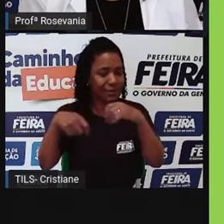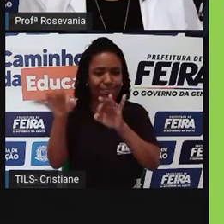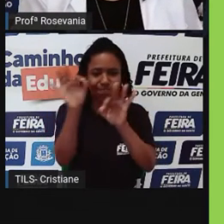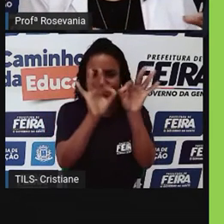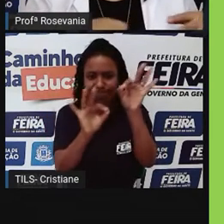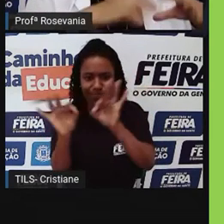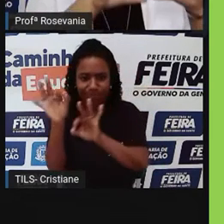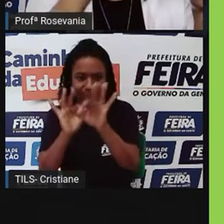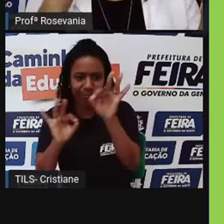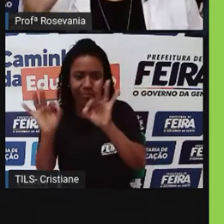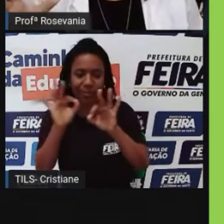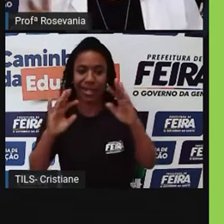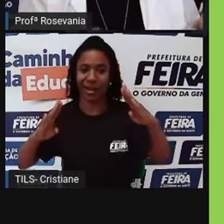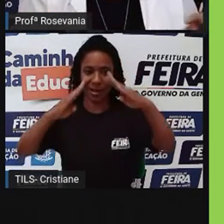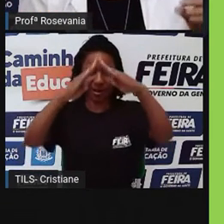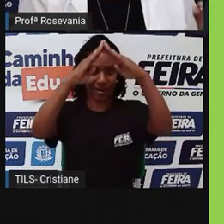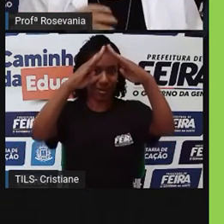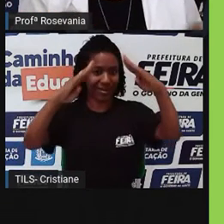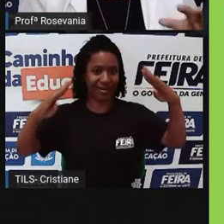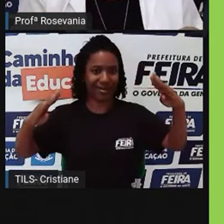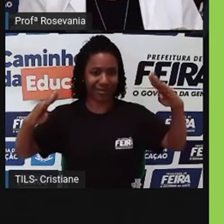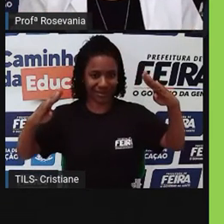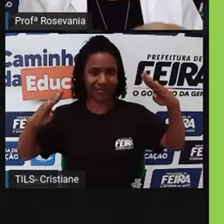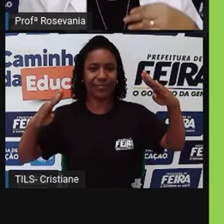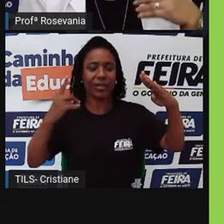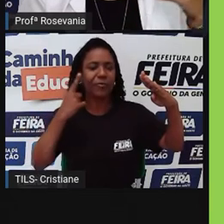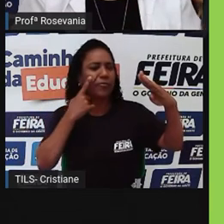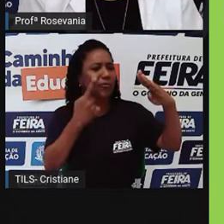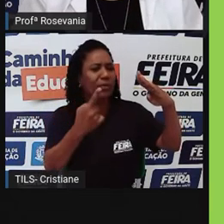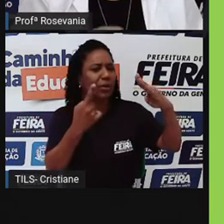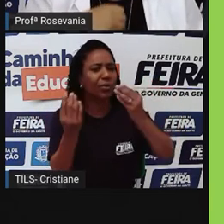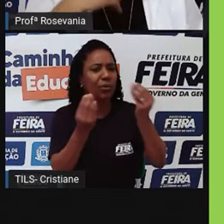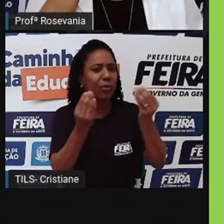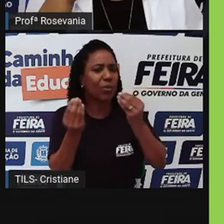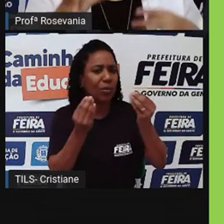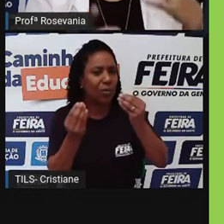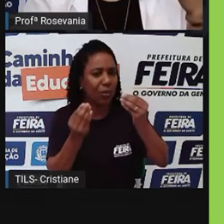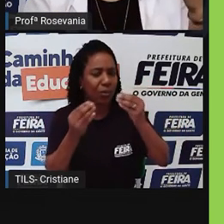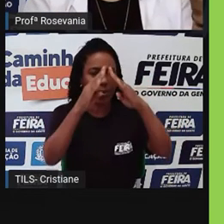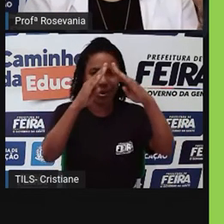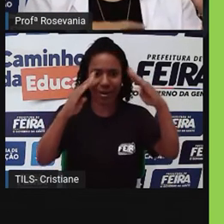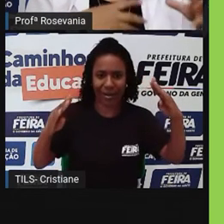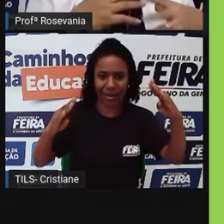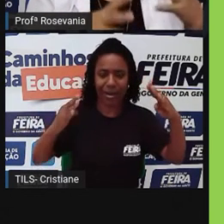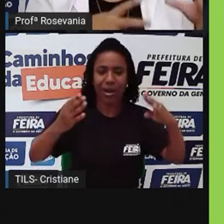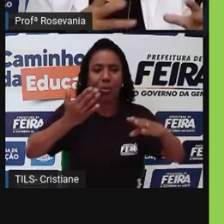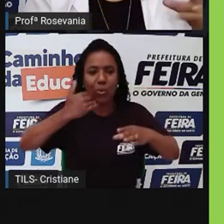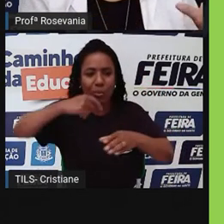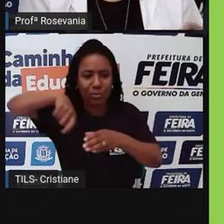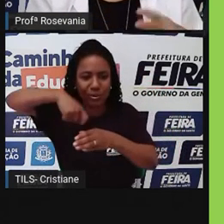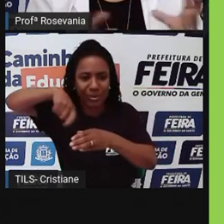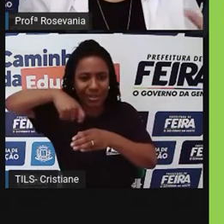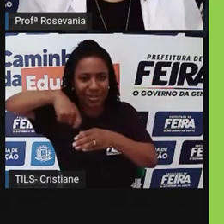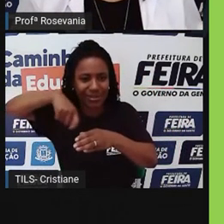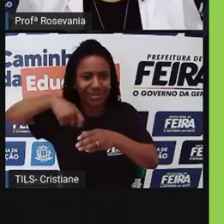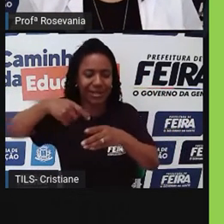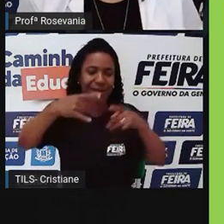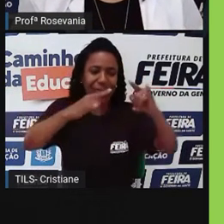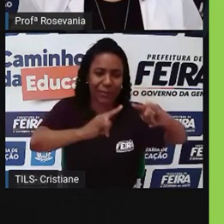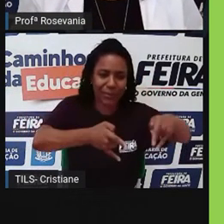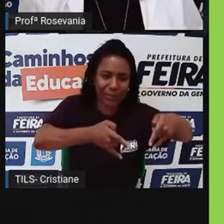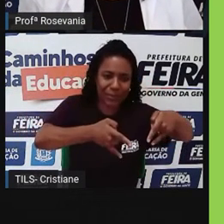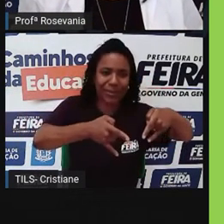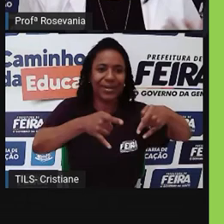digamos assim, aquela casa, né, para você perceber ali onde é que fica a disposição da cozinha, né, os móveis ali, como é que fica tudo